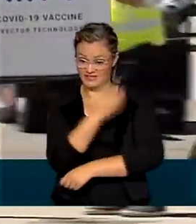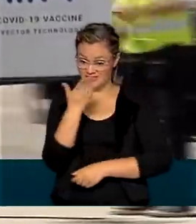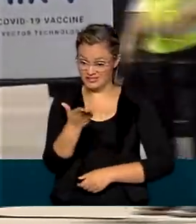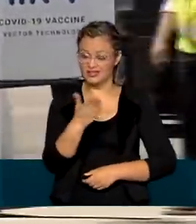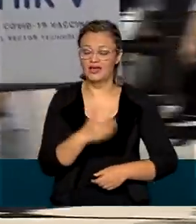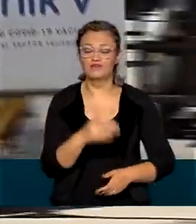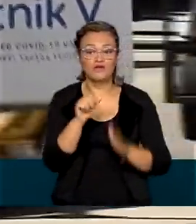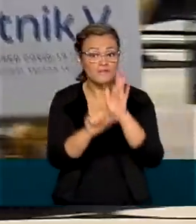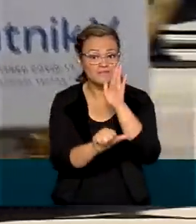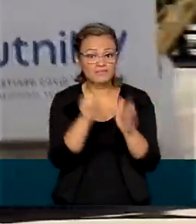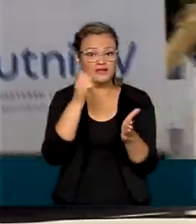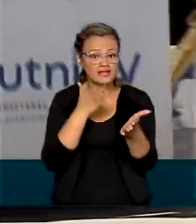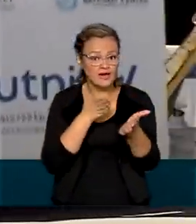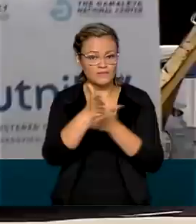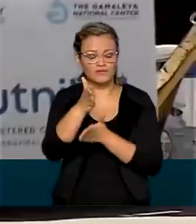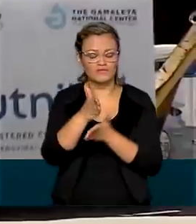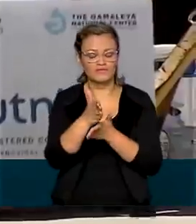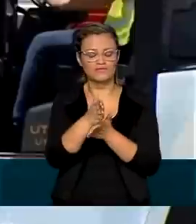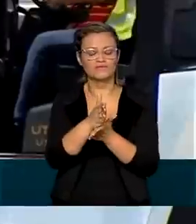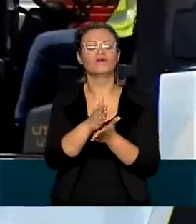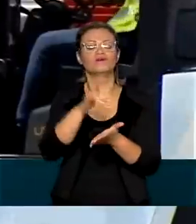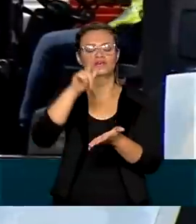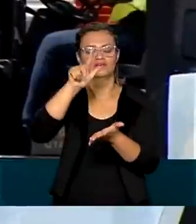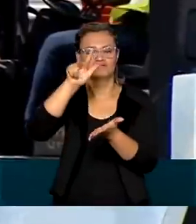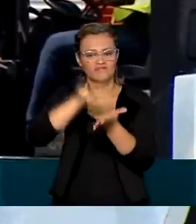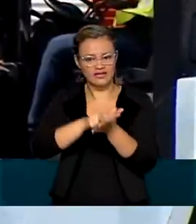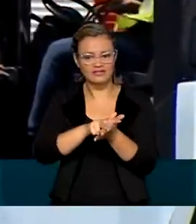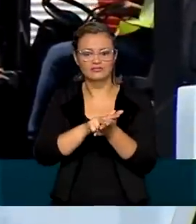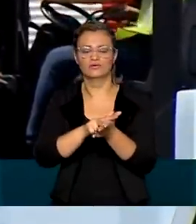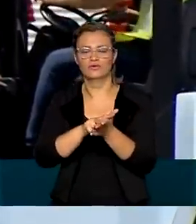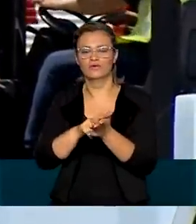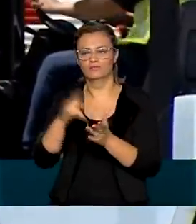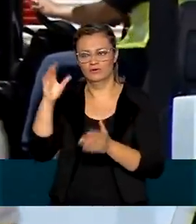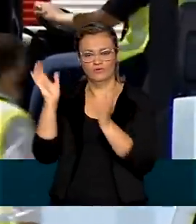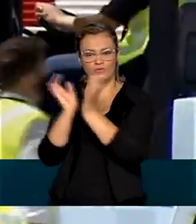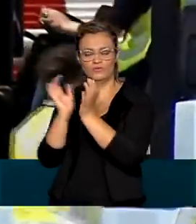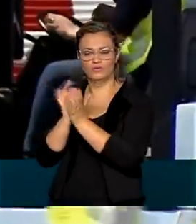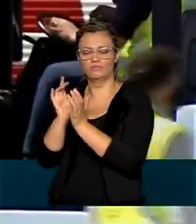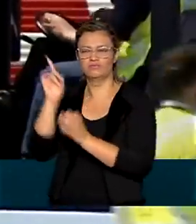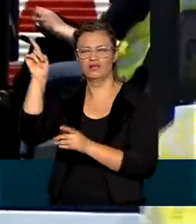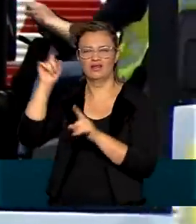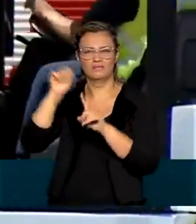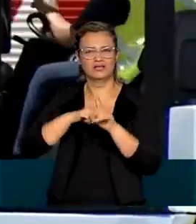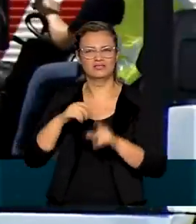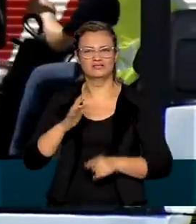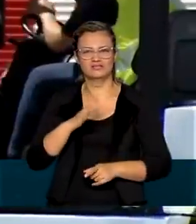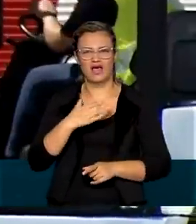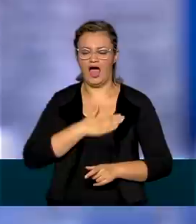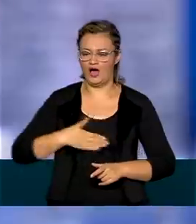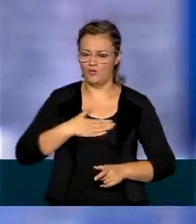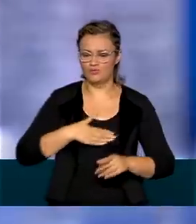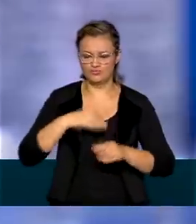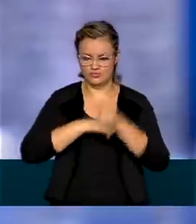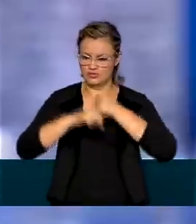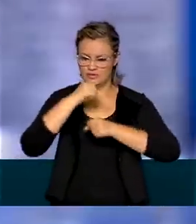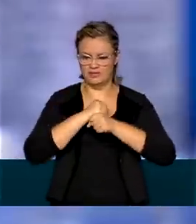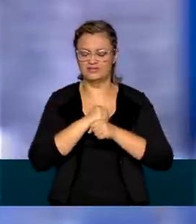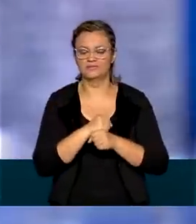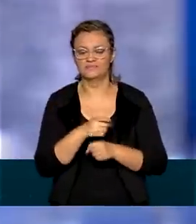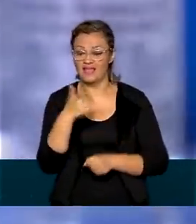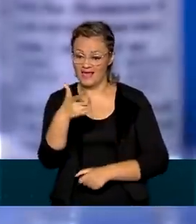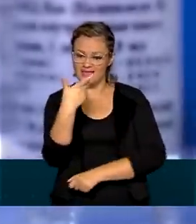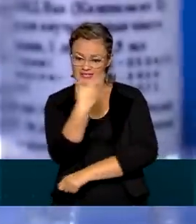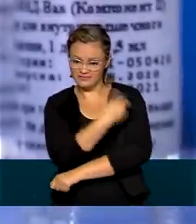vacina a ser aprovada e registrada no mundo por uma autoridade sanitária em agosto de 2020. A vacina